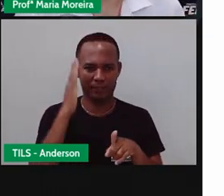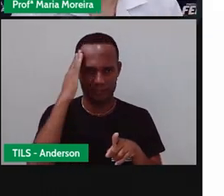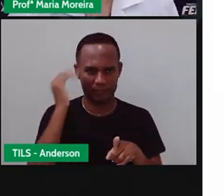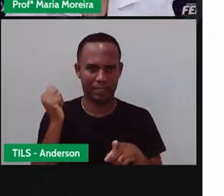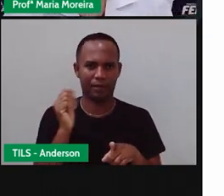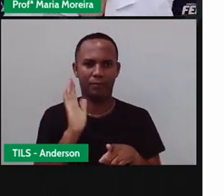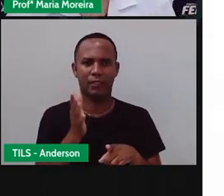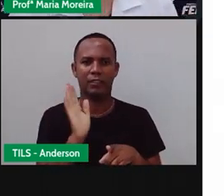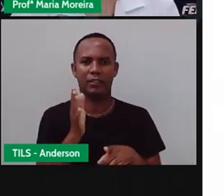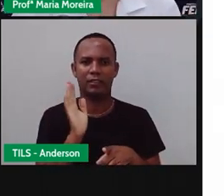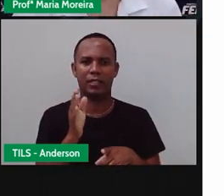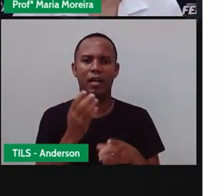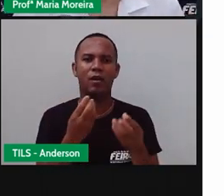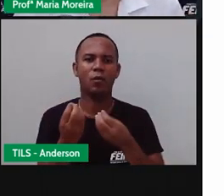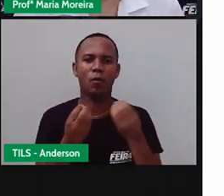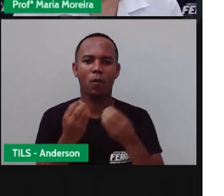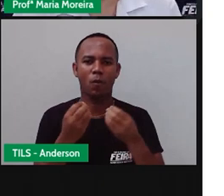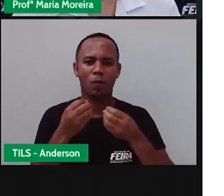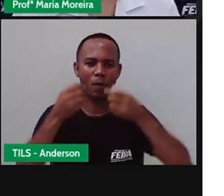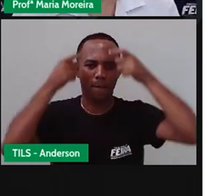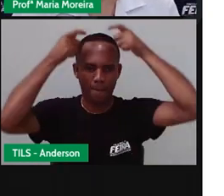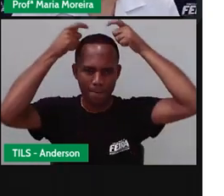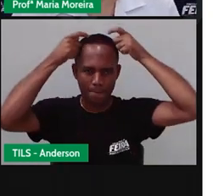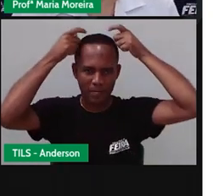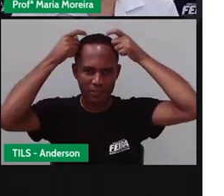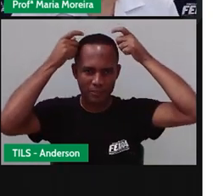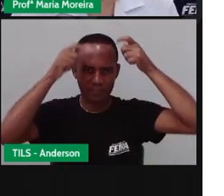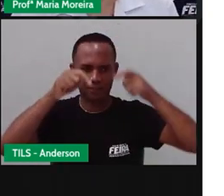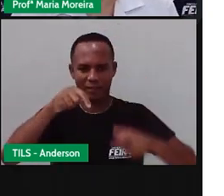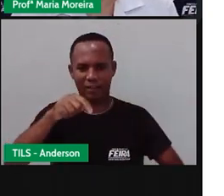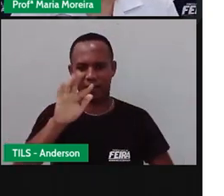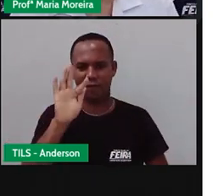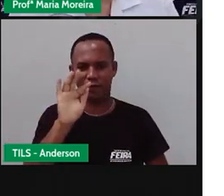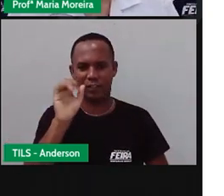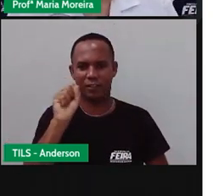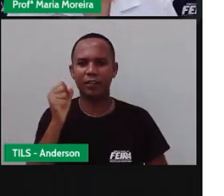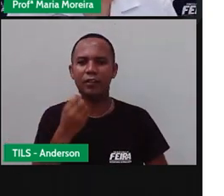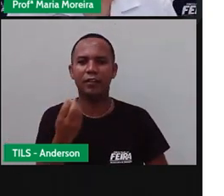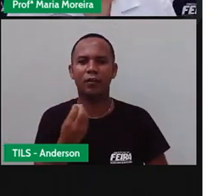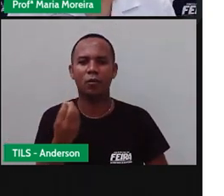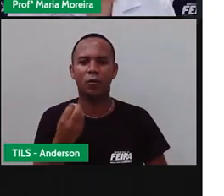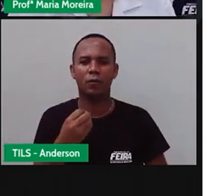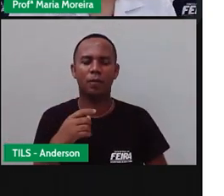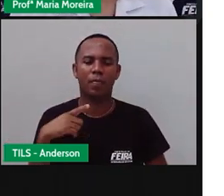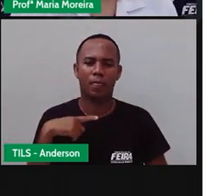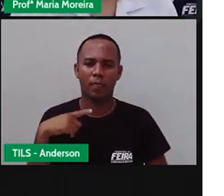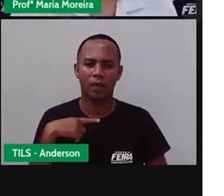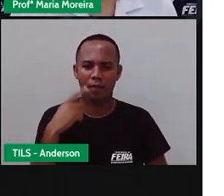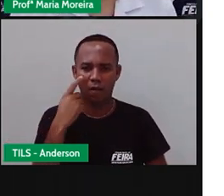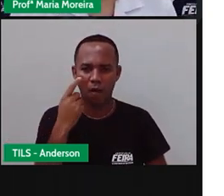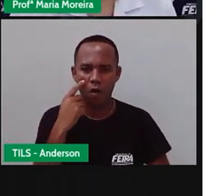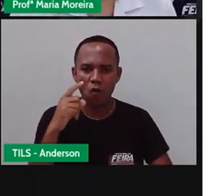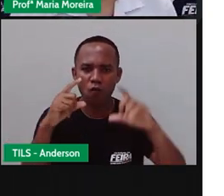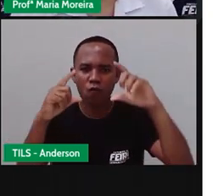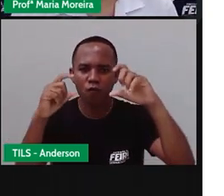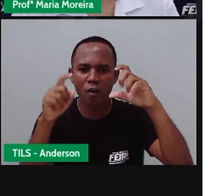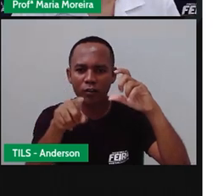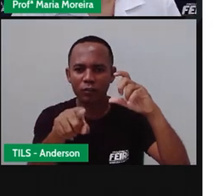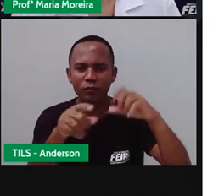por que esse apelido de Princesa do Sertão. Inclusive, aqui, tá? Tem uma foto do nosso mercado